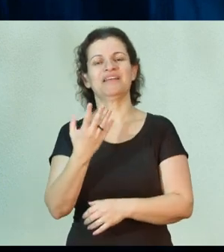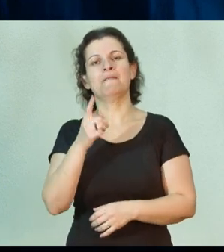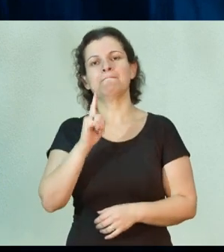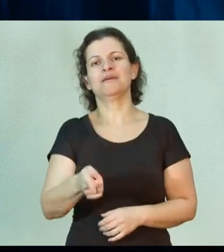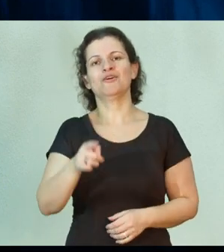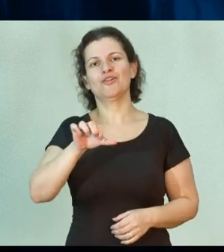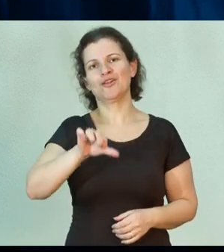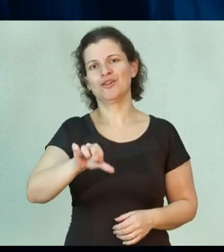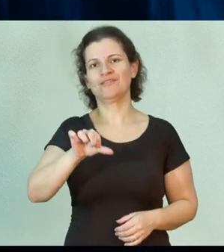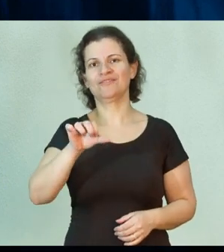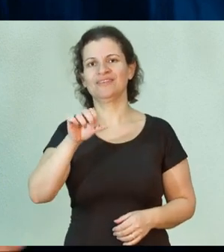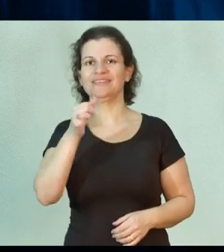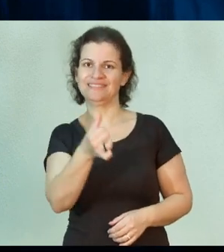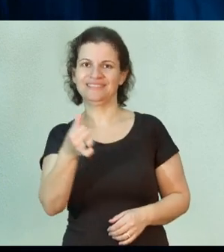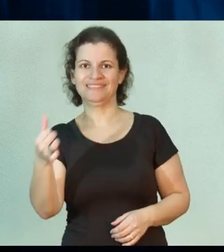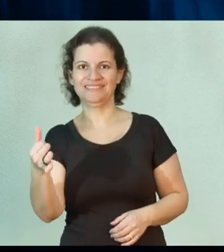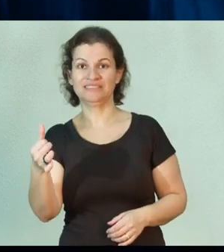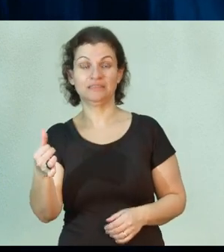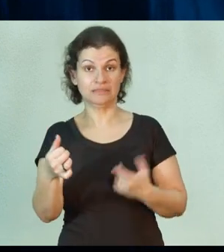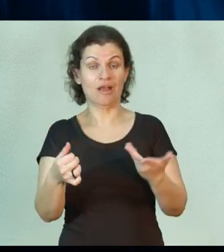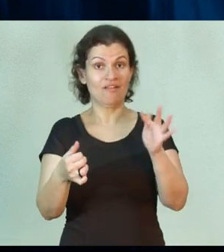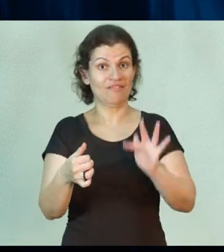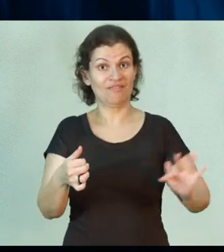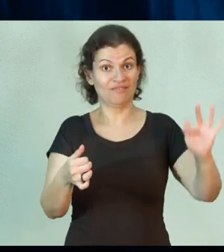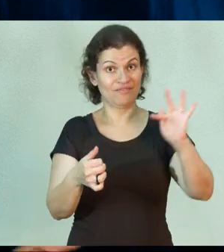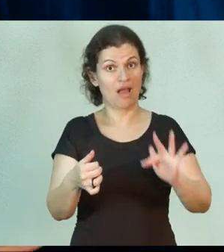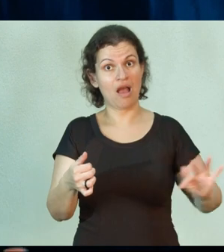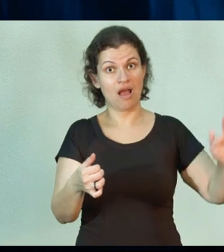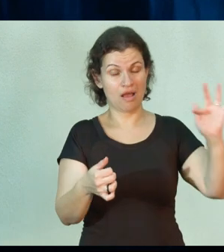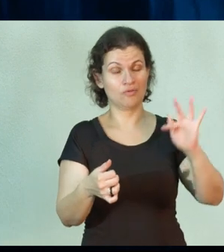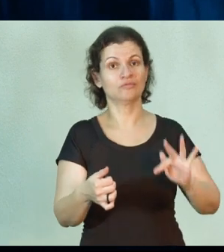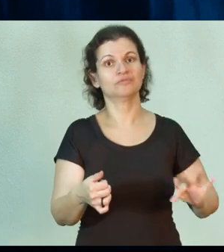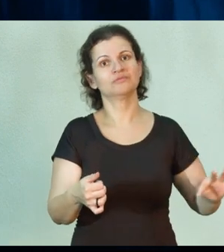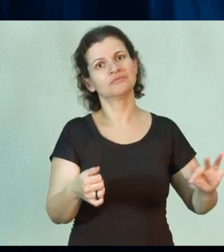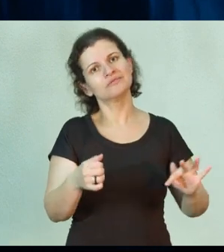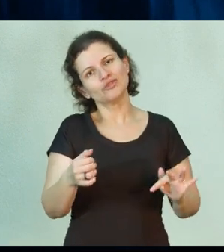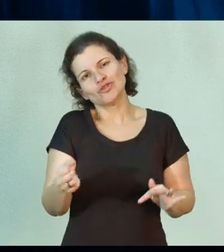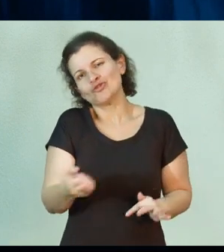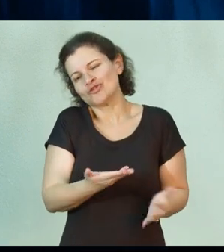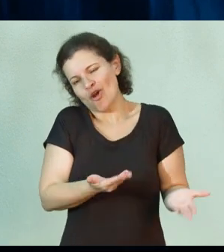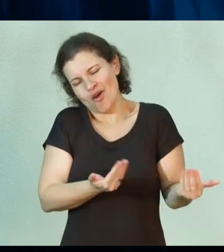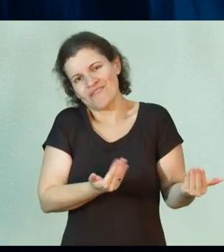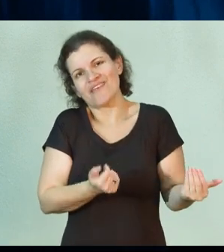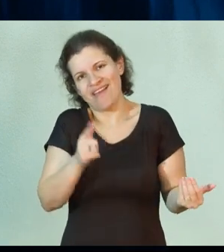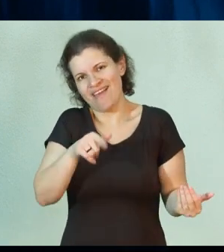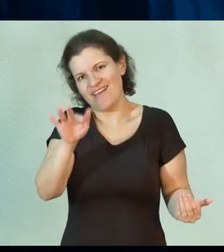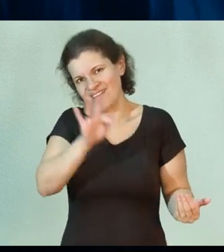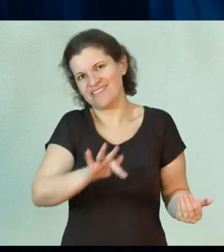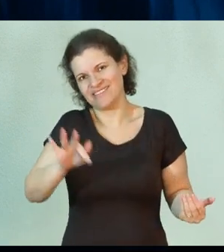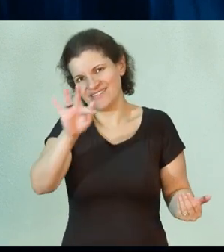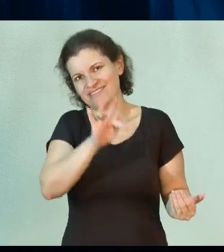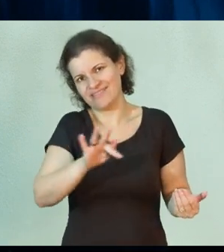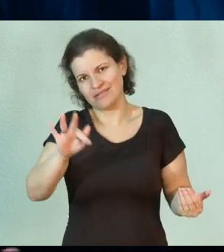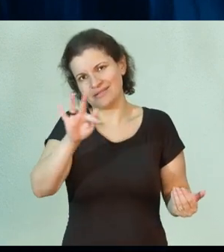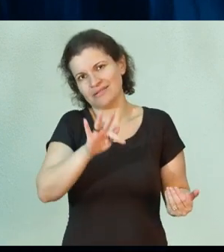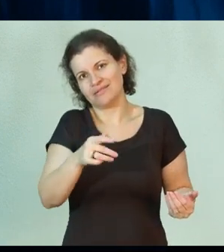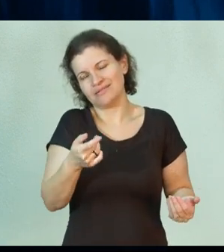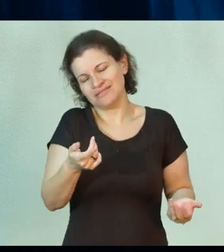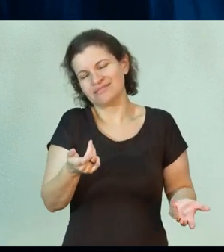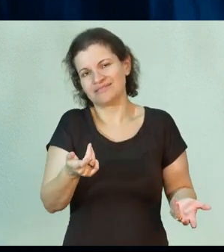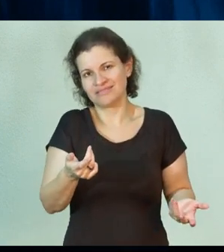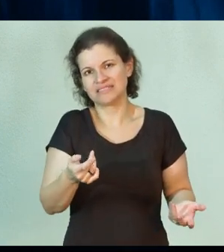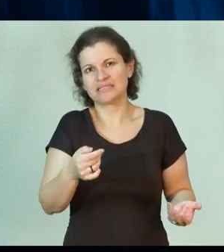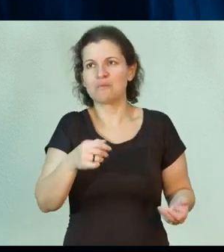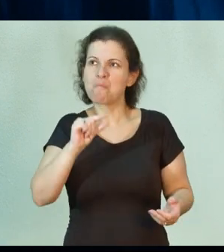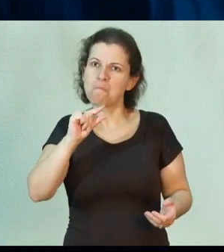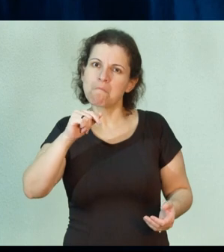1966. Então a faculdade, embora ainda muito jovem, embora ainda uma faculdade de um pouquinho mais